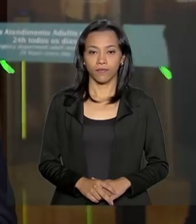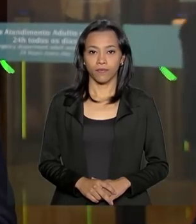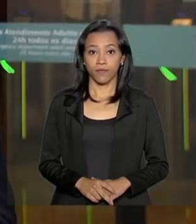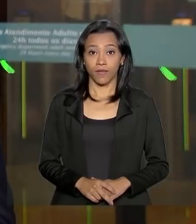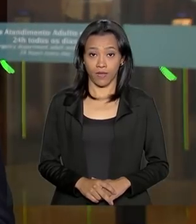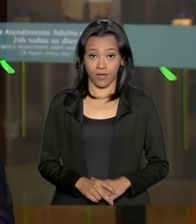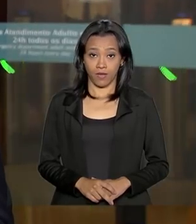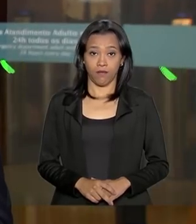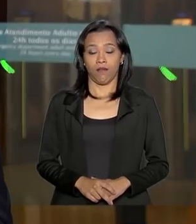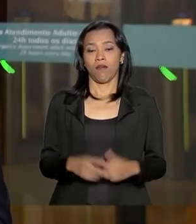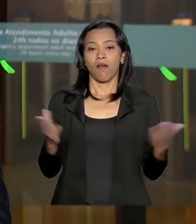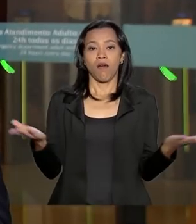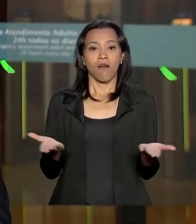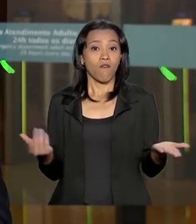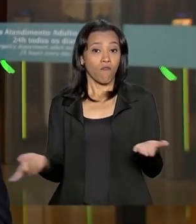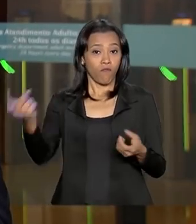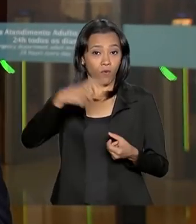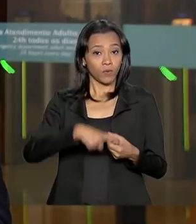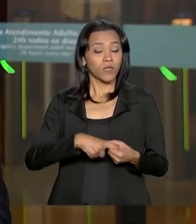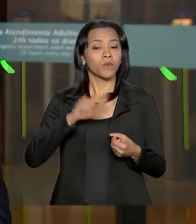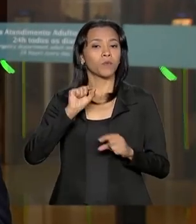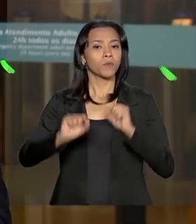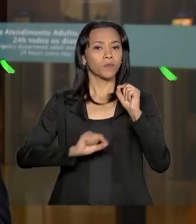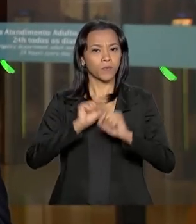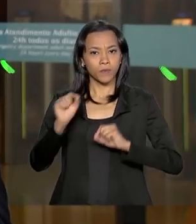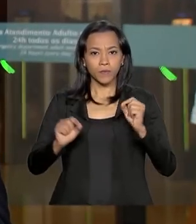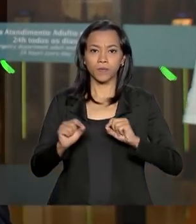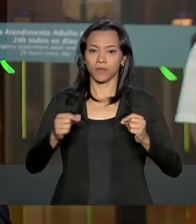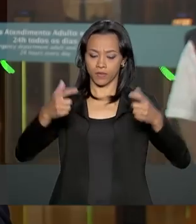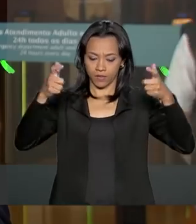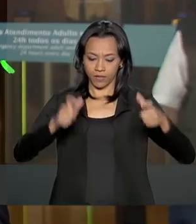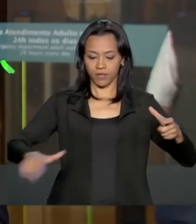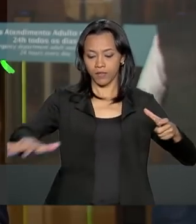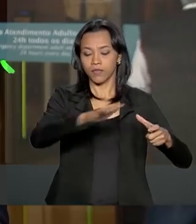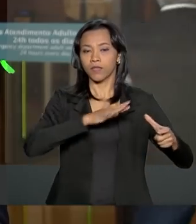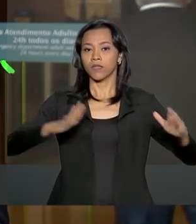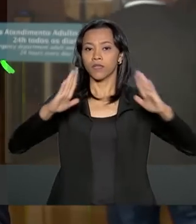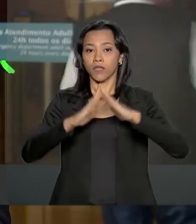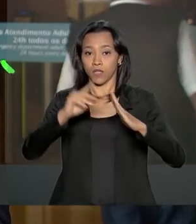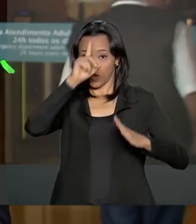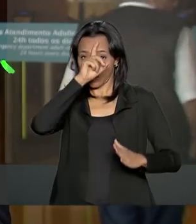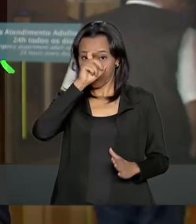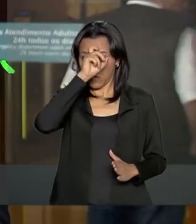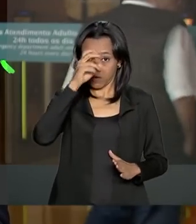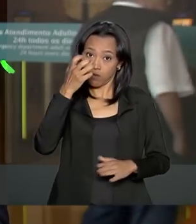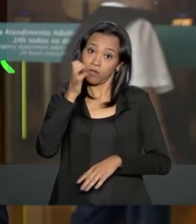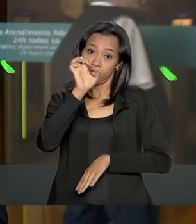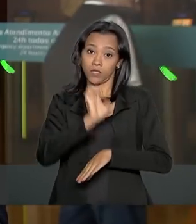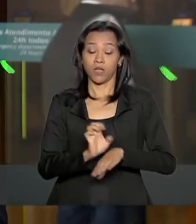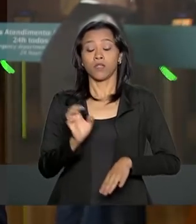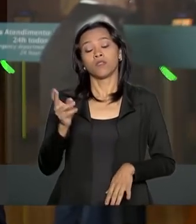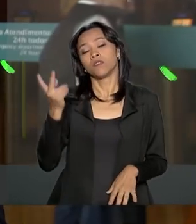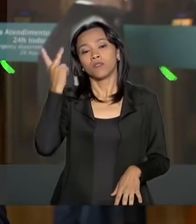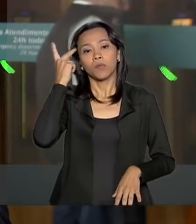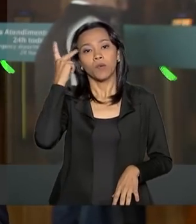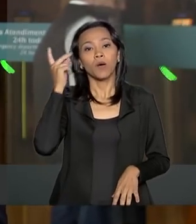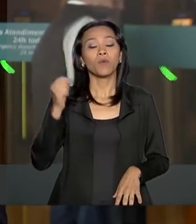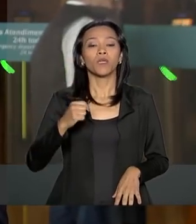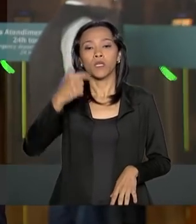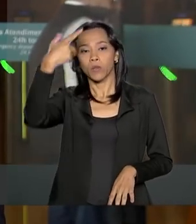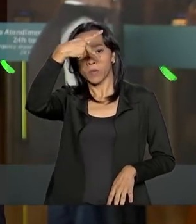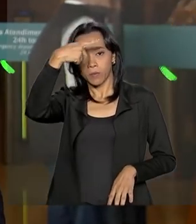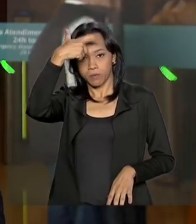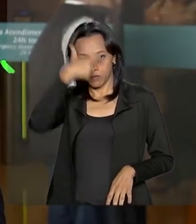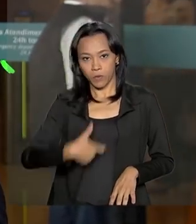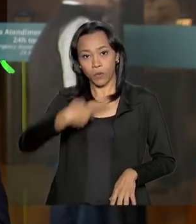Voltamos a falar do Hospital Albert Einstein, na zona sul da capital paulista, onde o presidente Jair Bolsonaro se recupera da cirurgia de retirada da bolsa